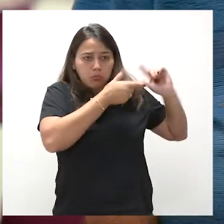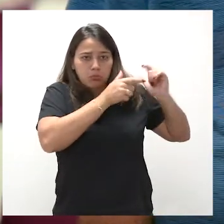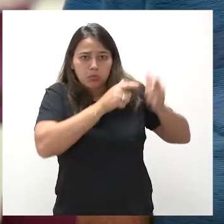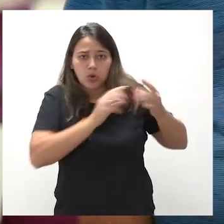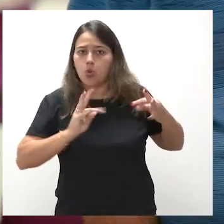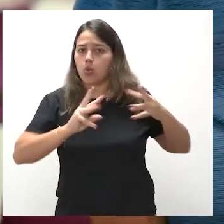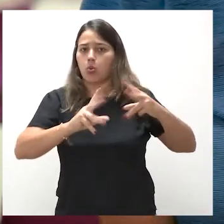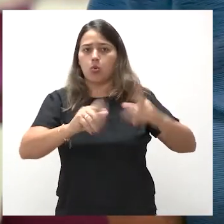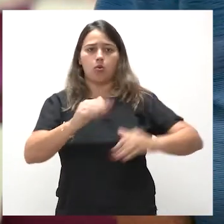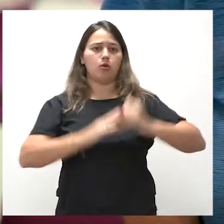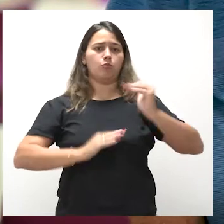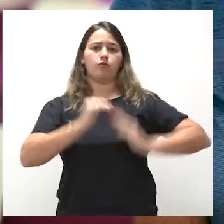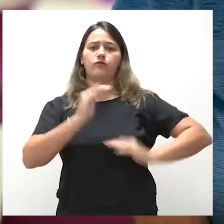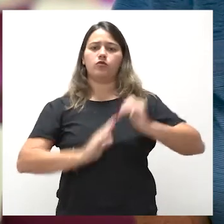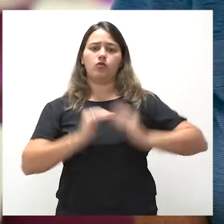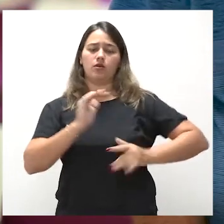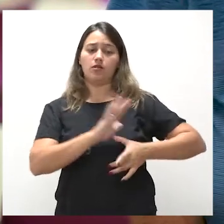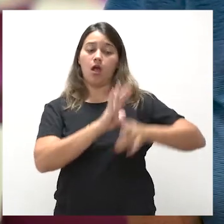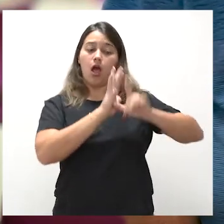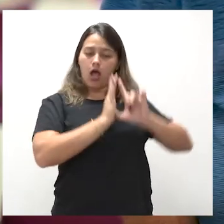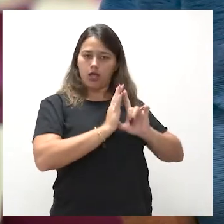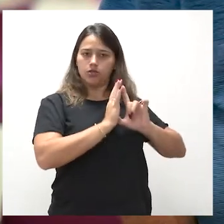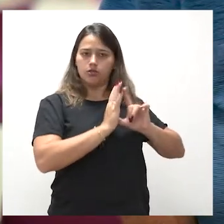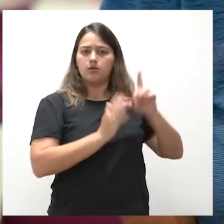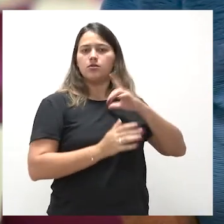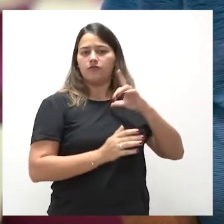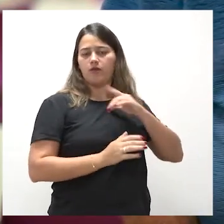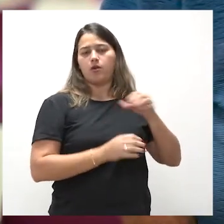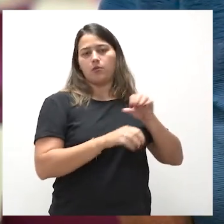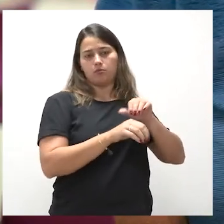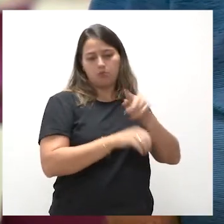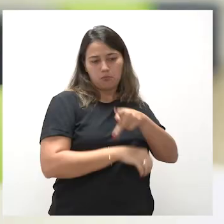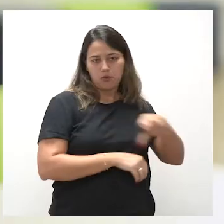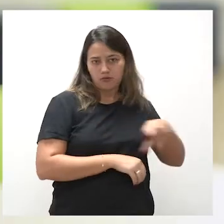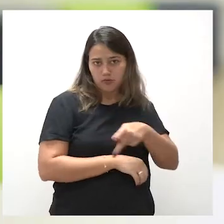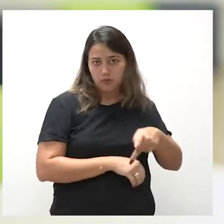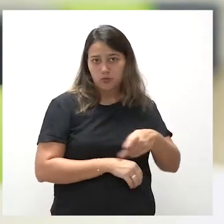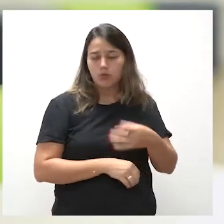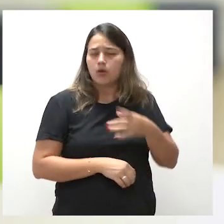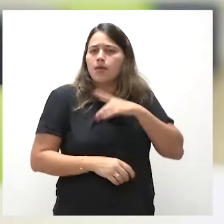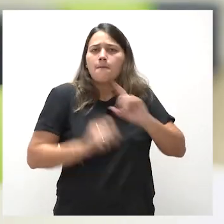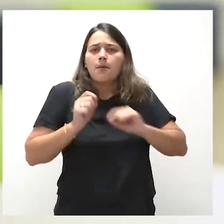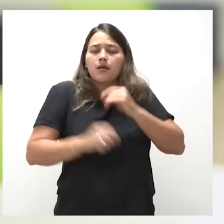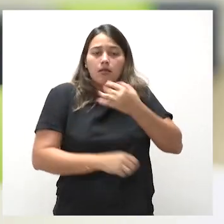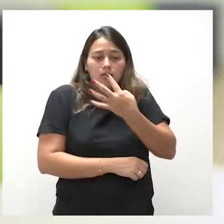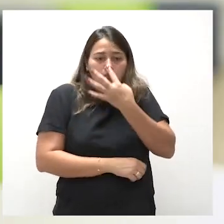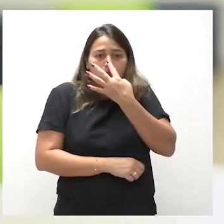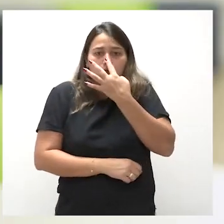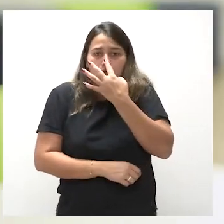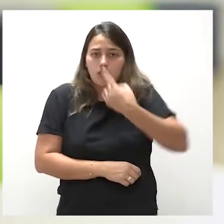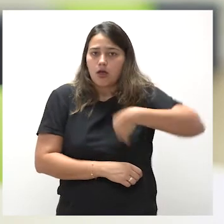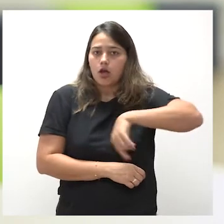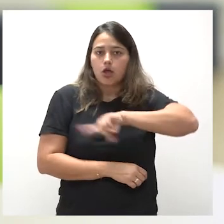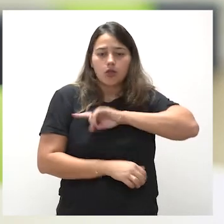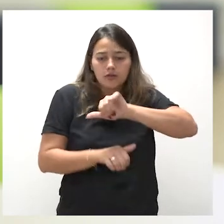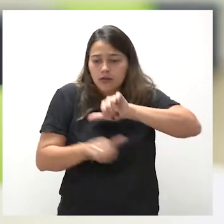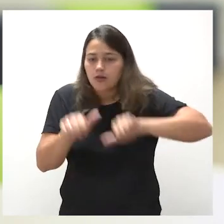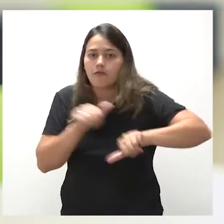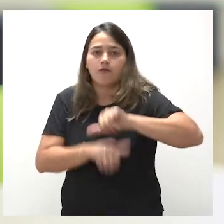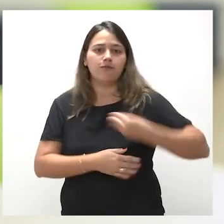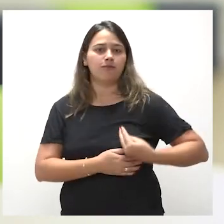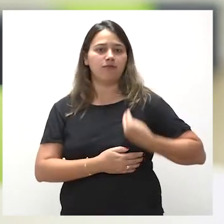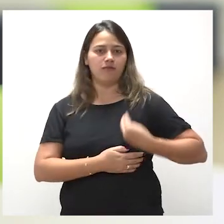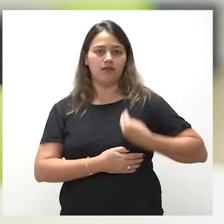profissões, um dia, passaram pelas mãos de um professor. O que mais me encanta é que nós